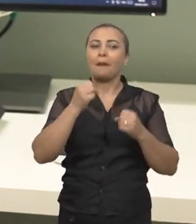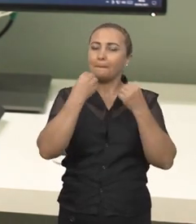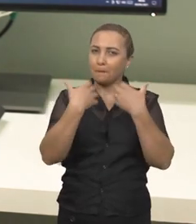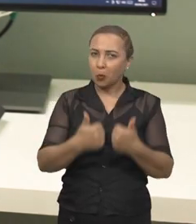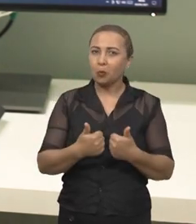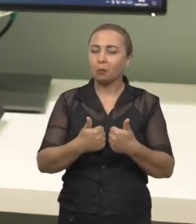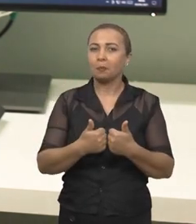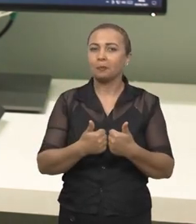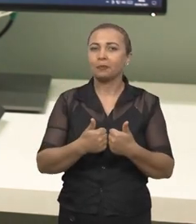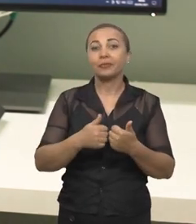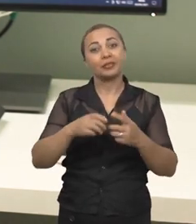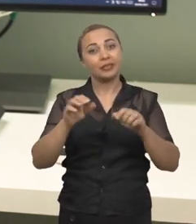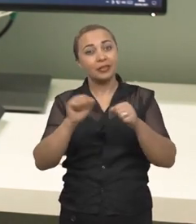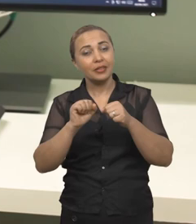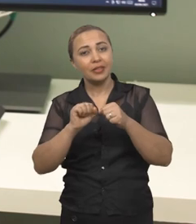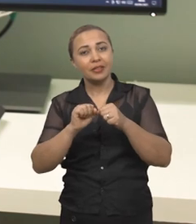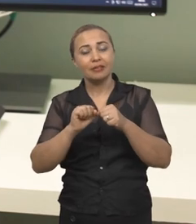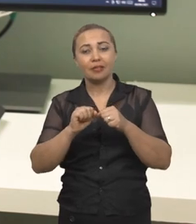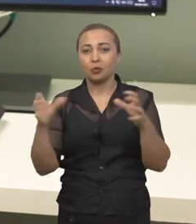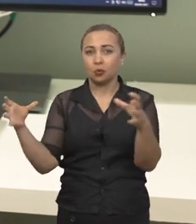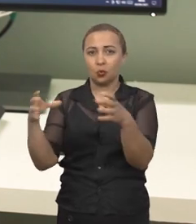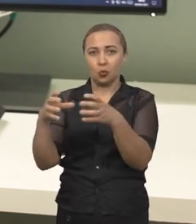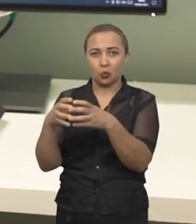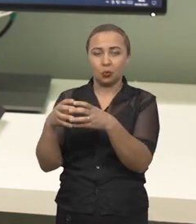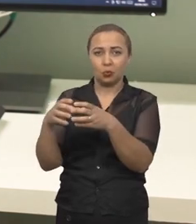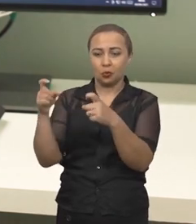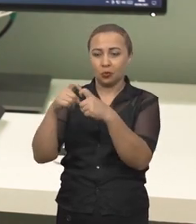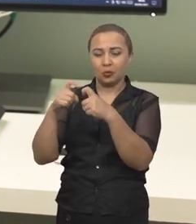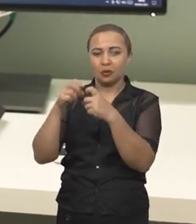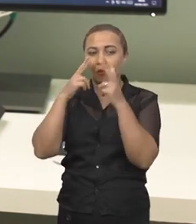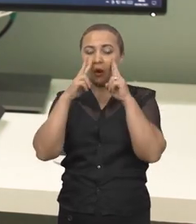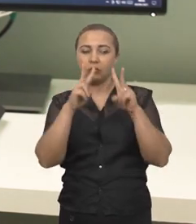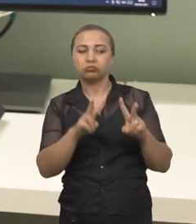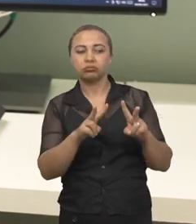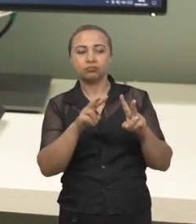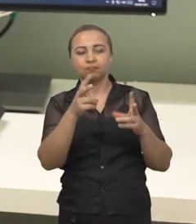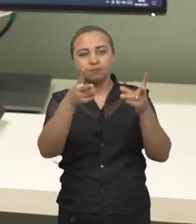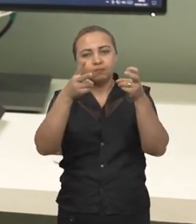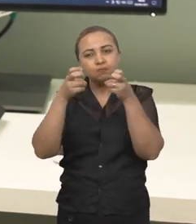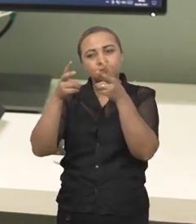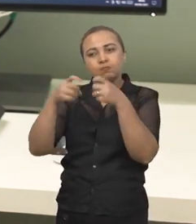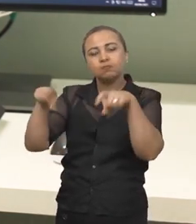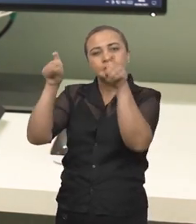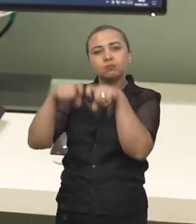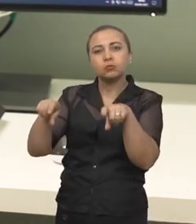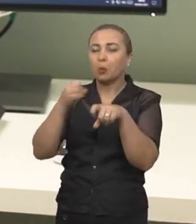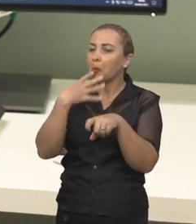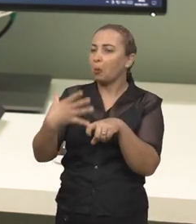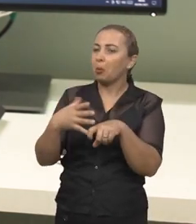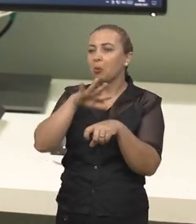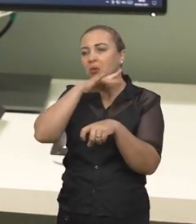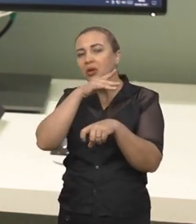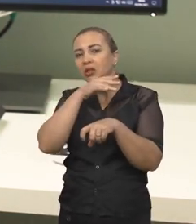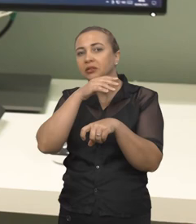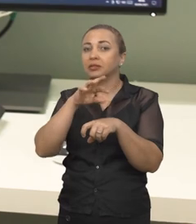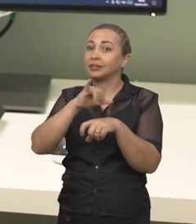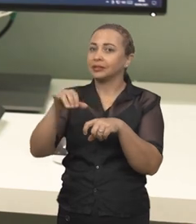validação ele é feito por uma equipe médica é feito por uma equipe médica